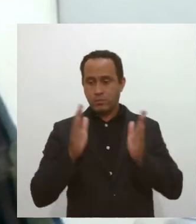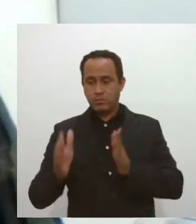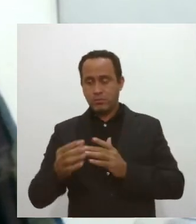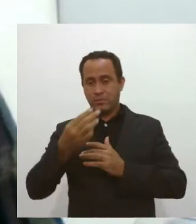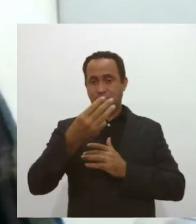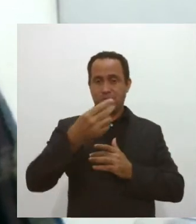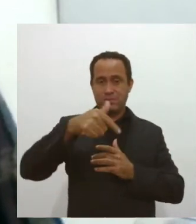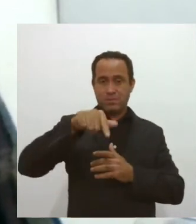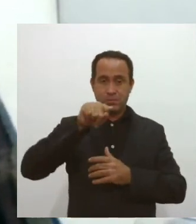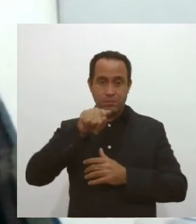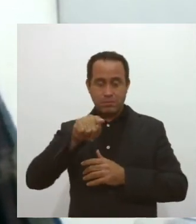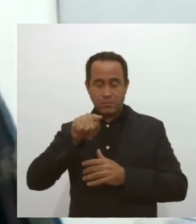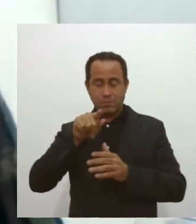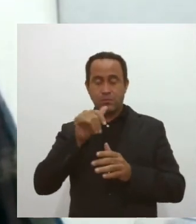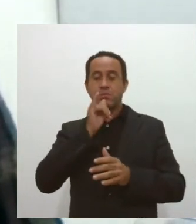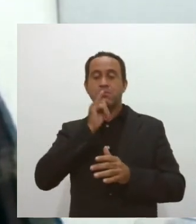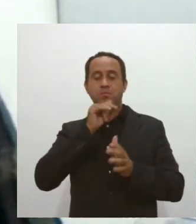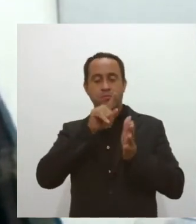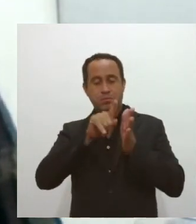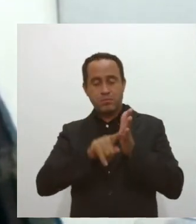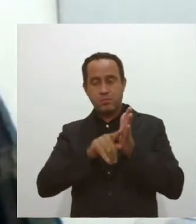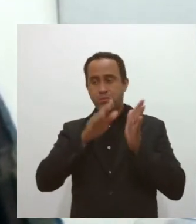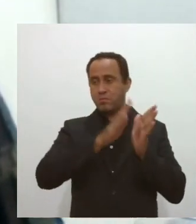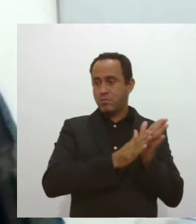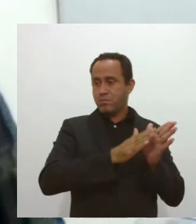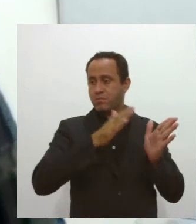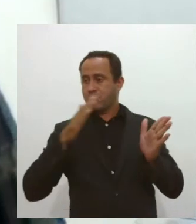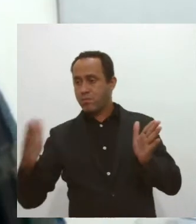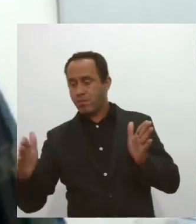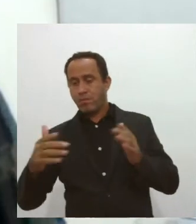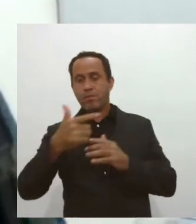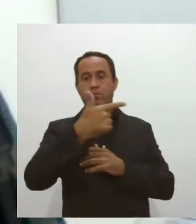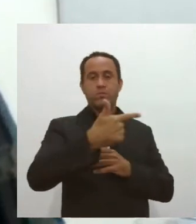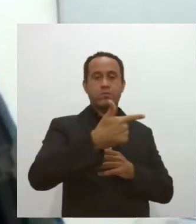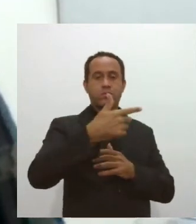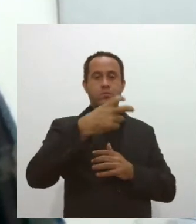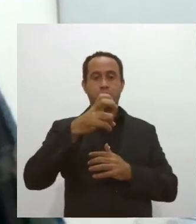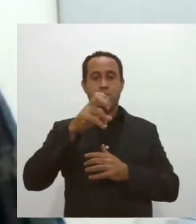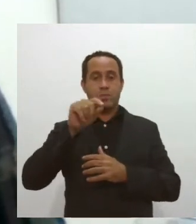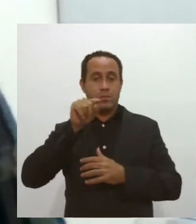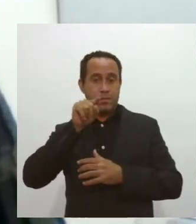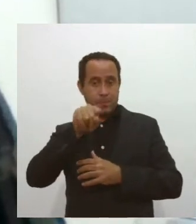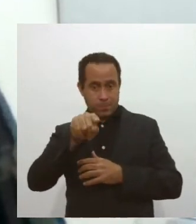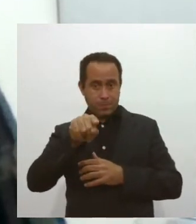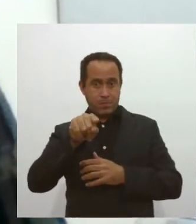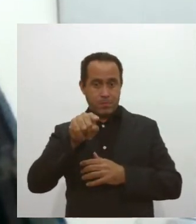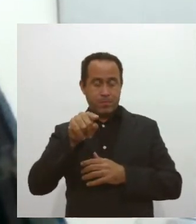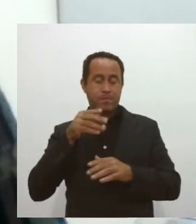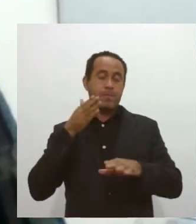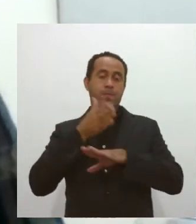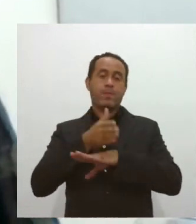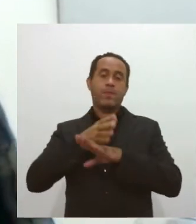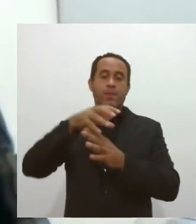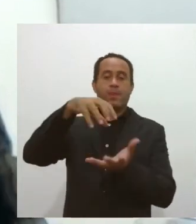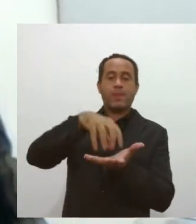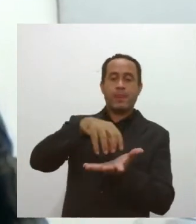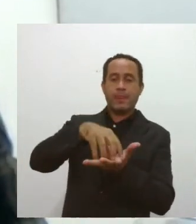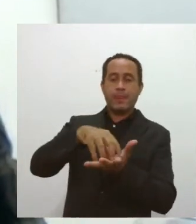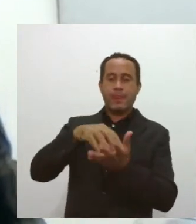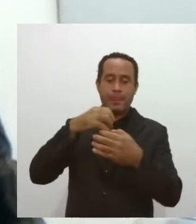amostras. E de lá para cá, foram quase 250 mil amostras que deram entrada aqui no Lassen.